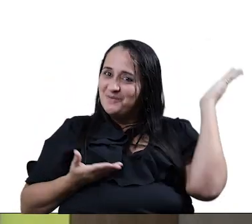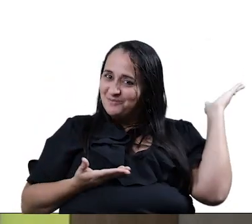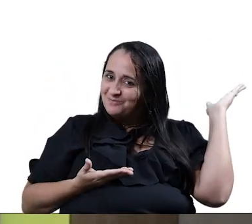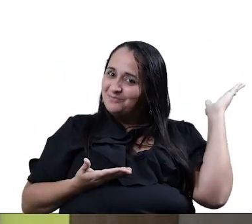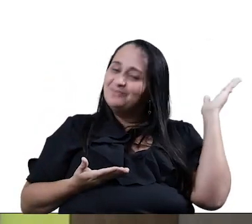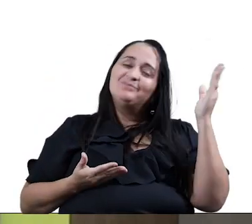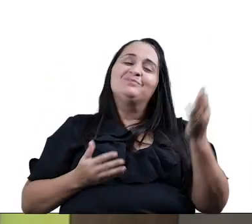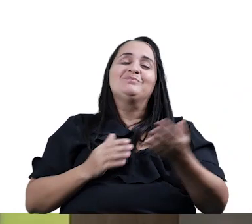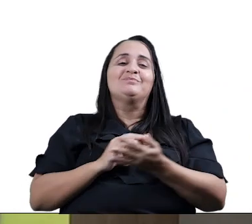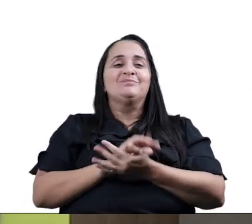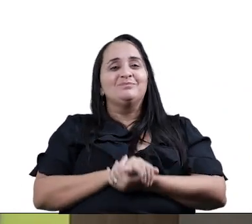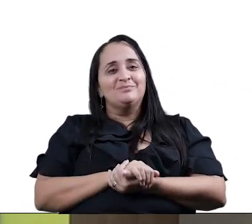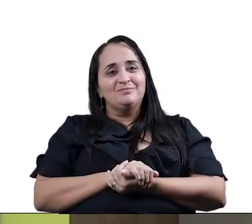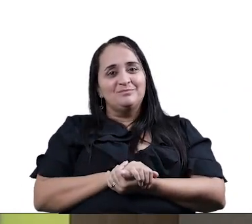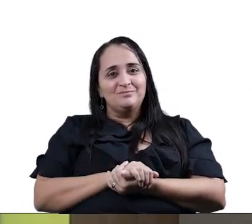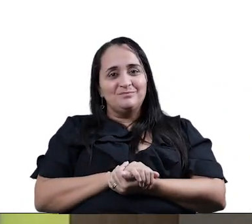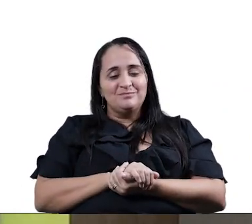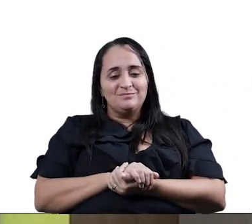Ludo